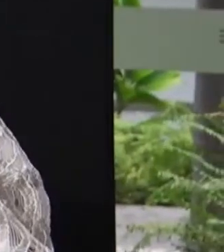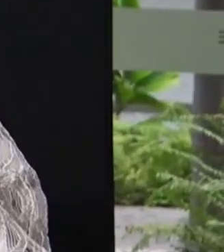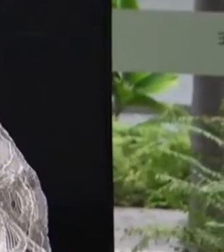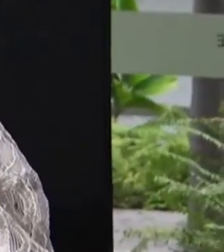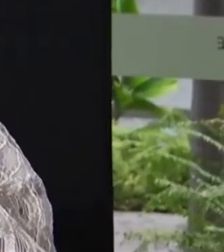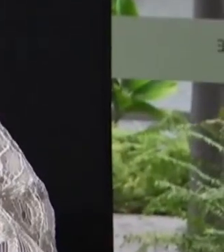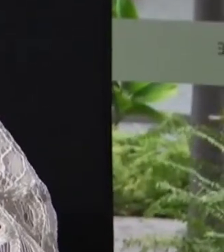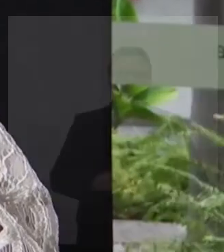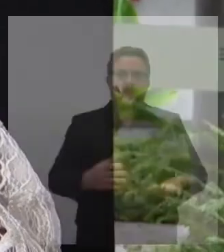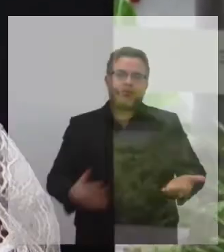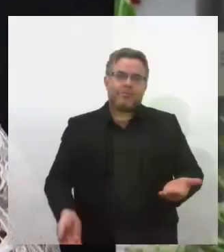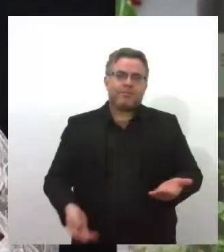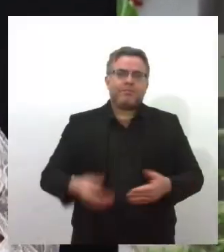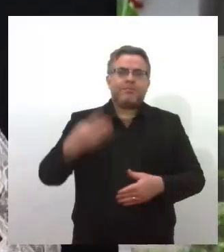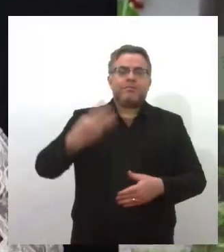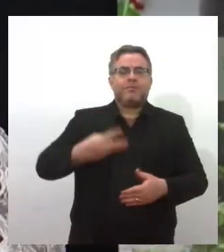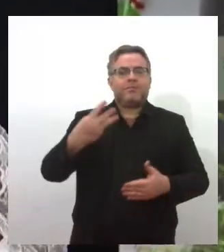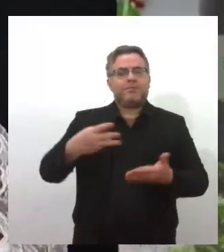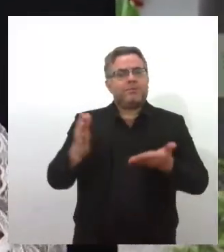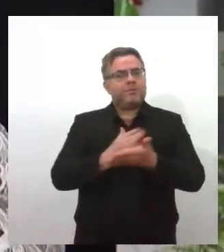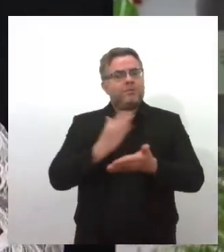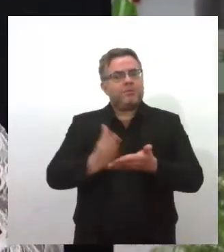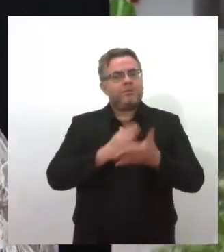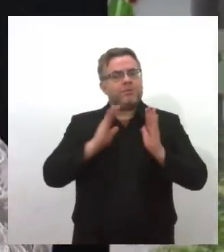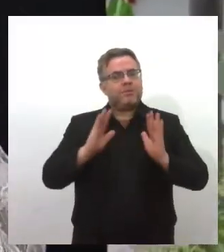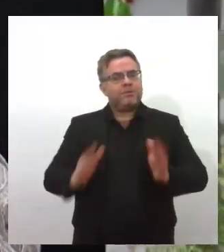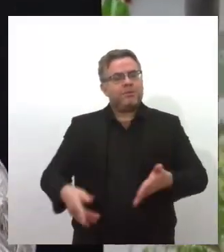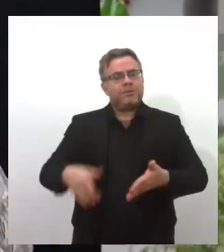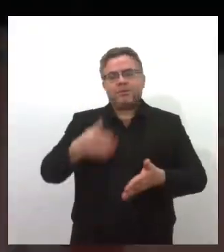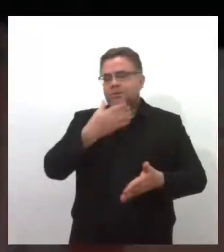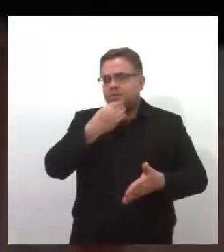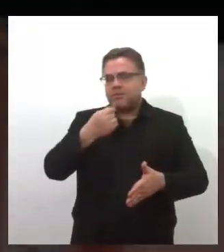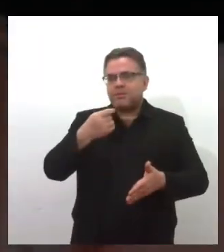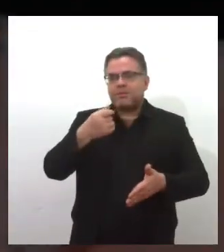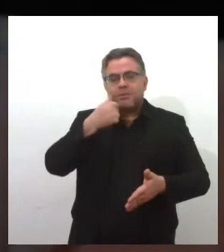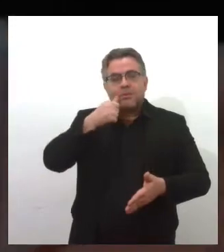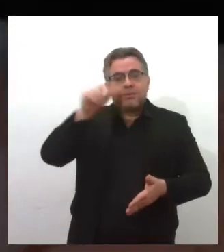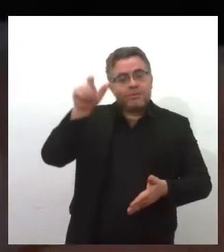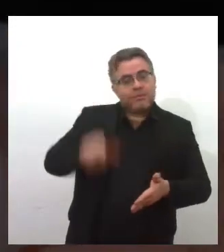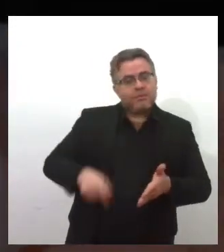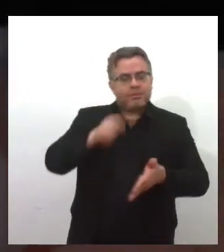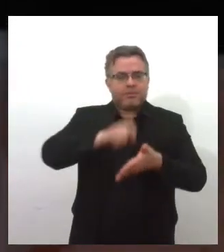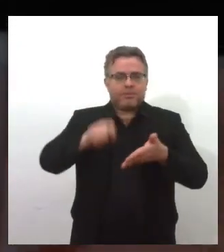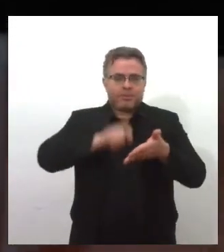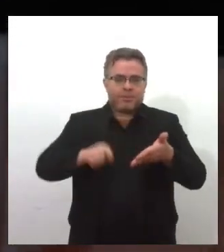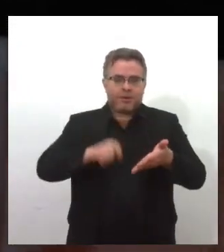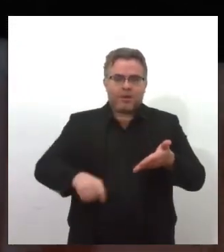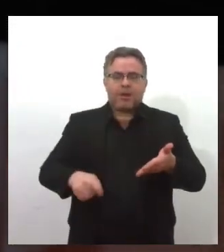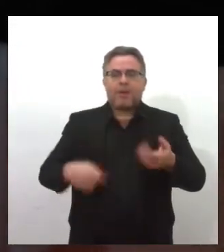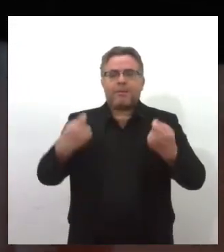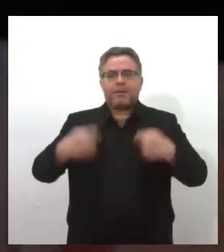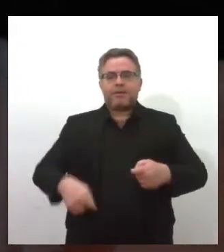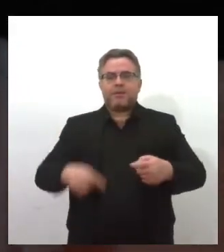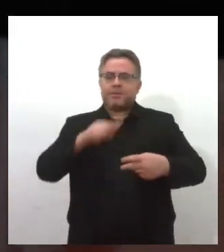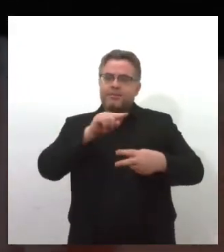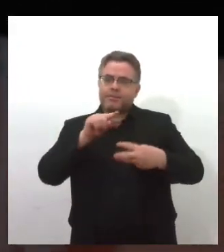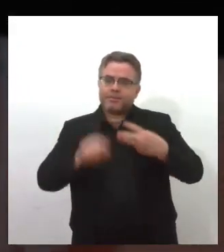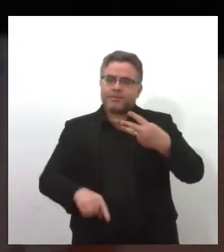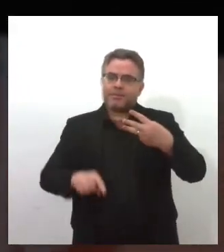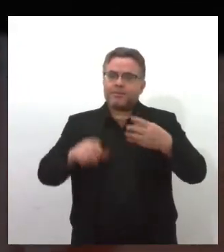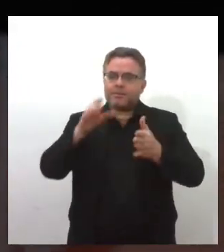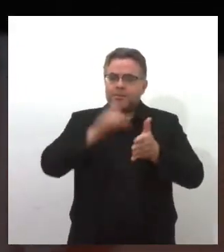Em seu terceiro trabalho, a escritora Sayonara Viana precisou dividir em três etapas o conteúdo